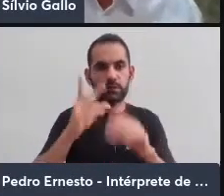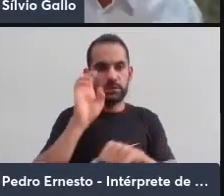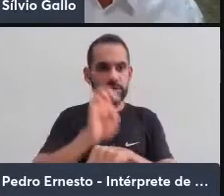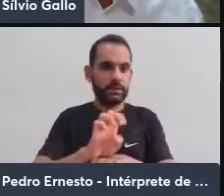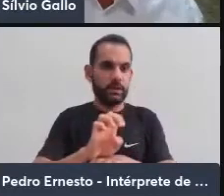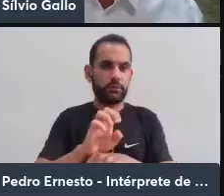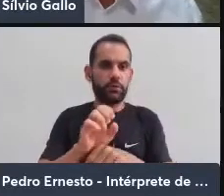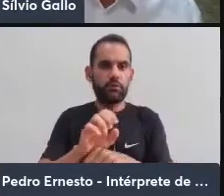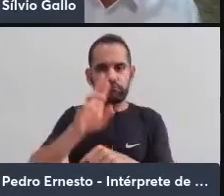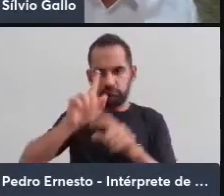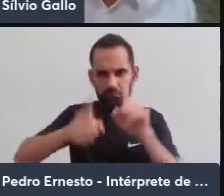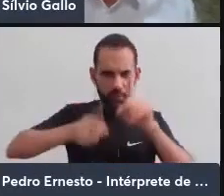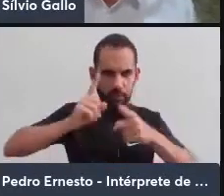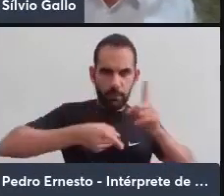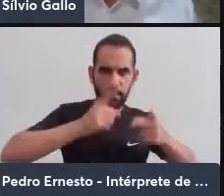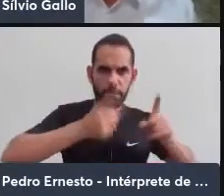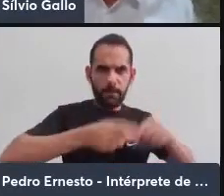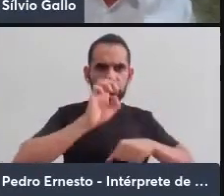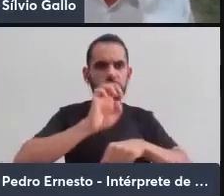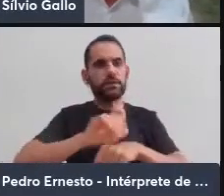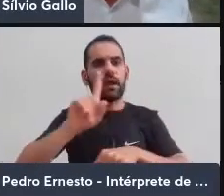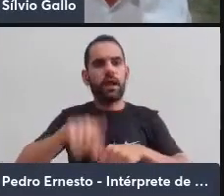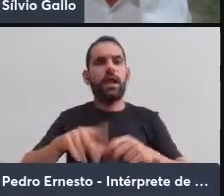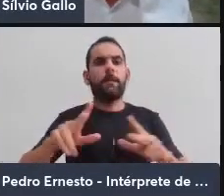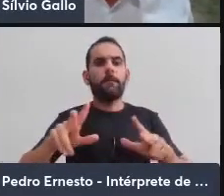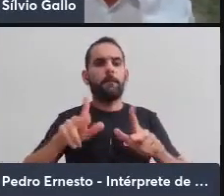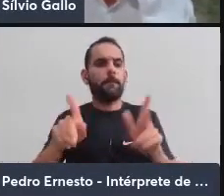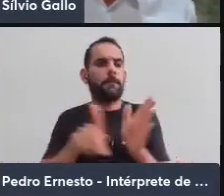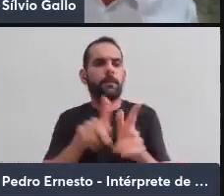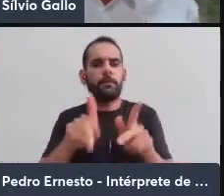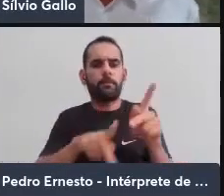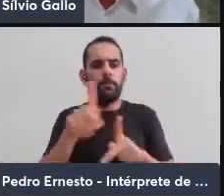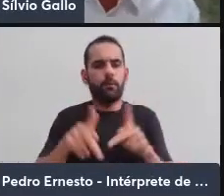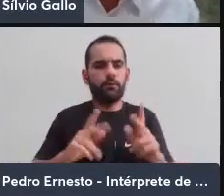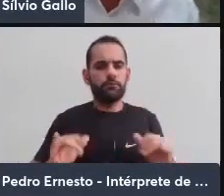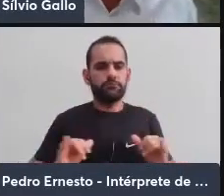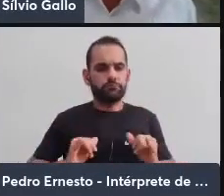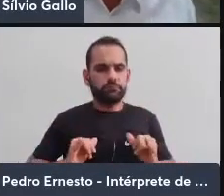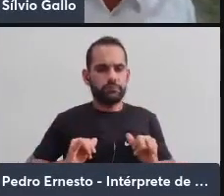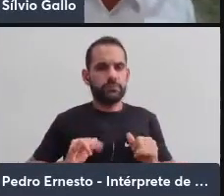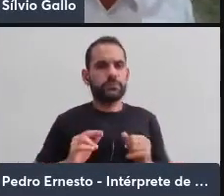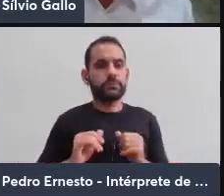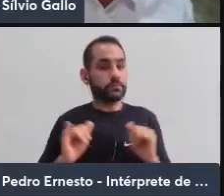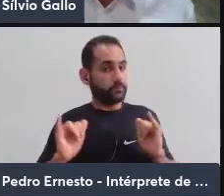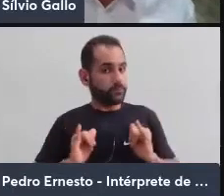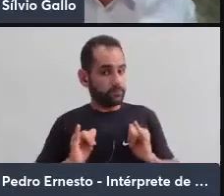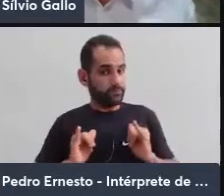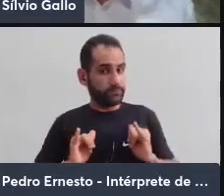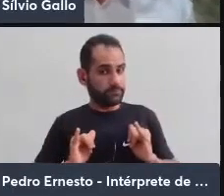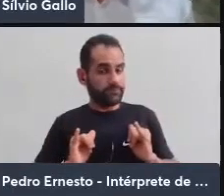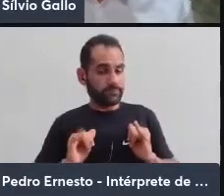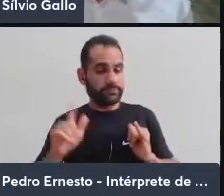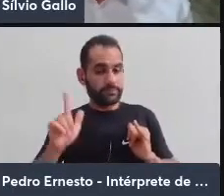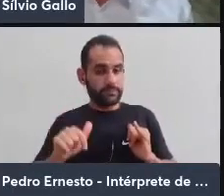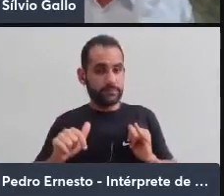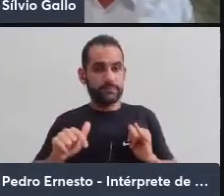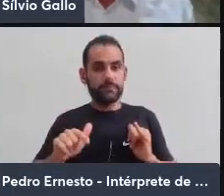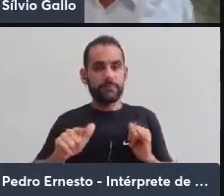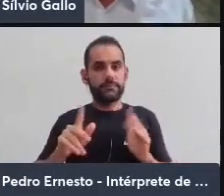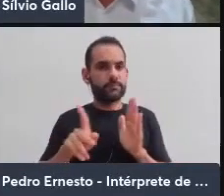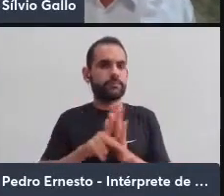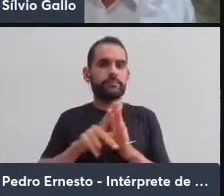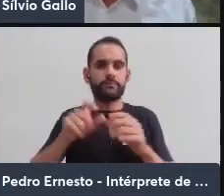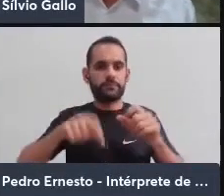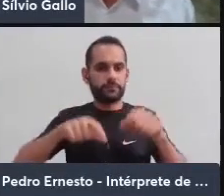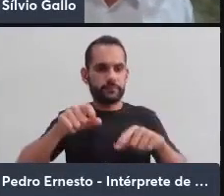do Estado, são os povos que praticam o sedentarismo. E o sedentarismo, como sendo esse elemento de produção